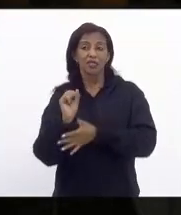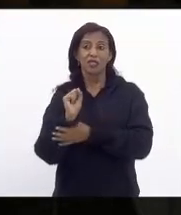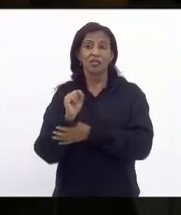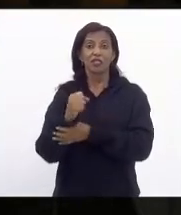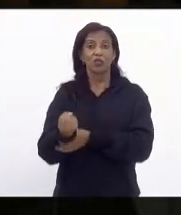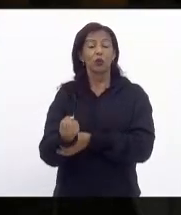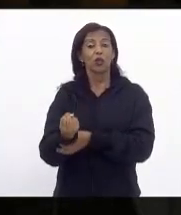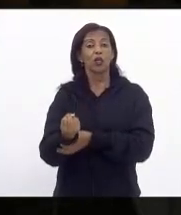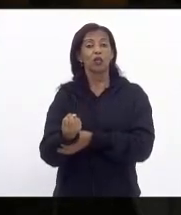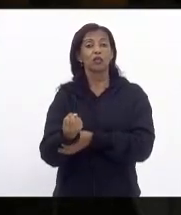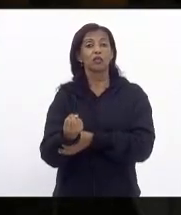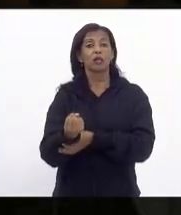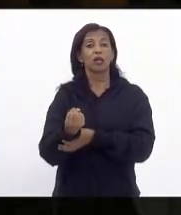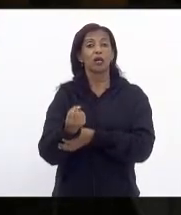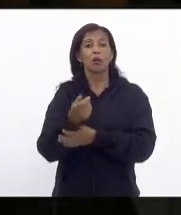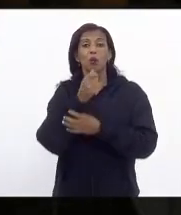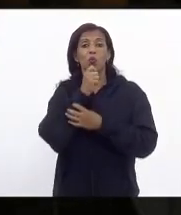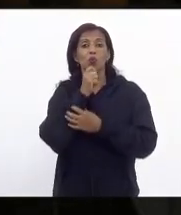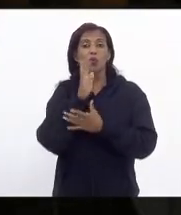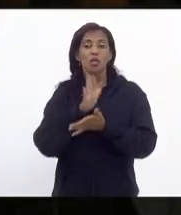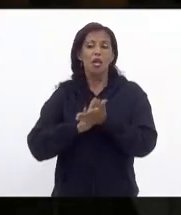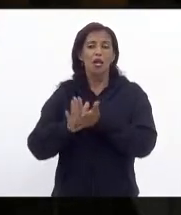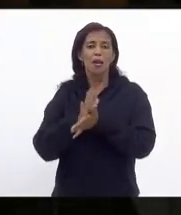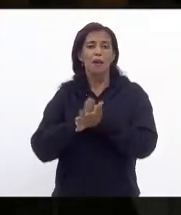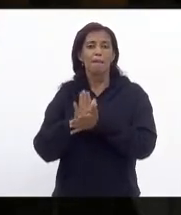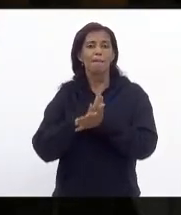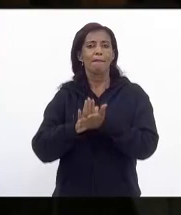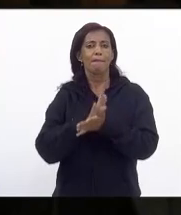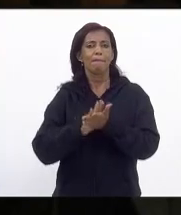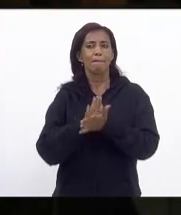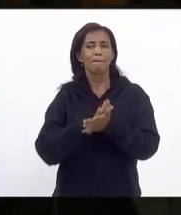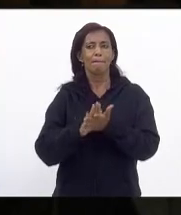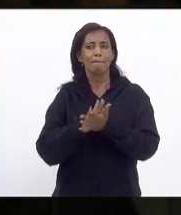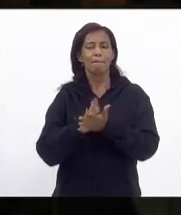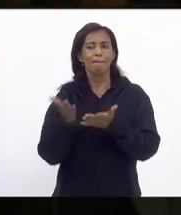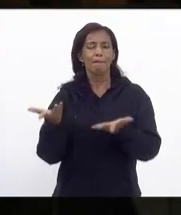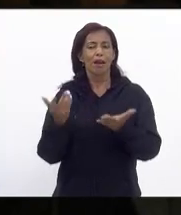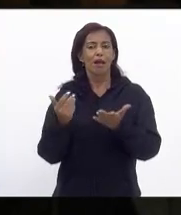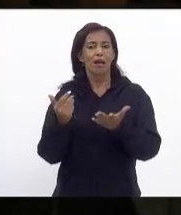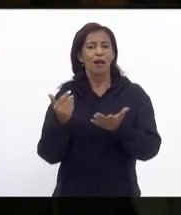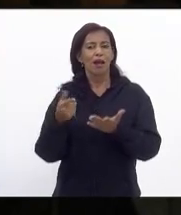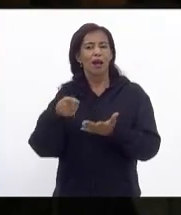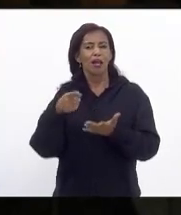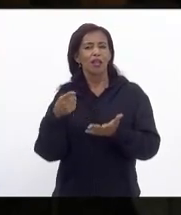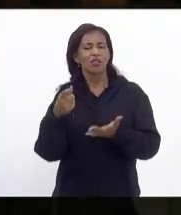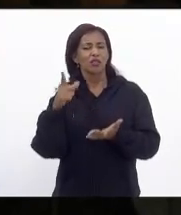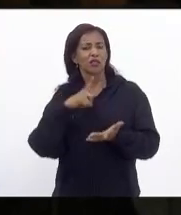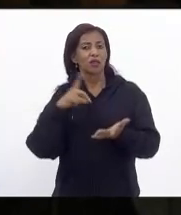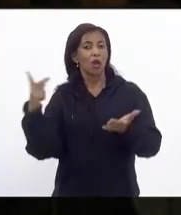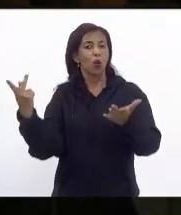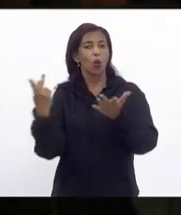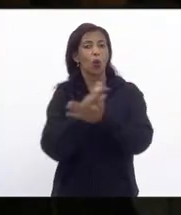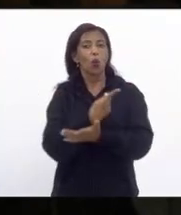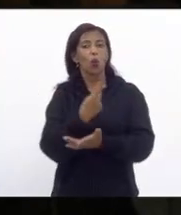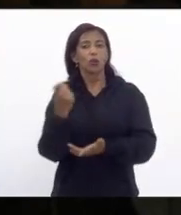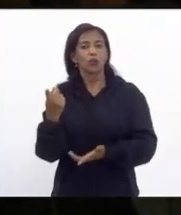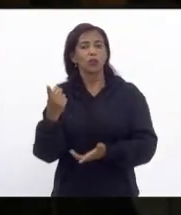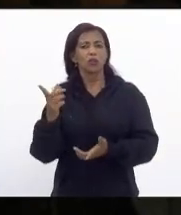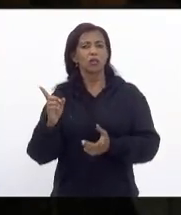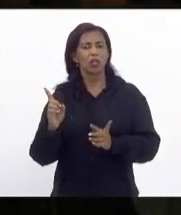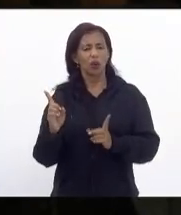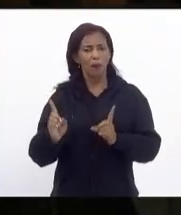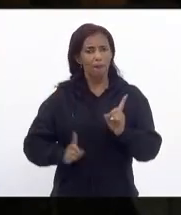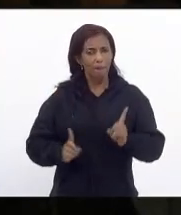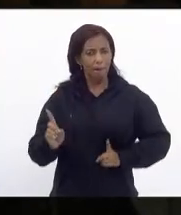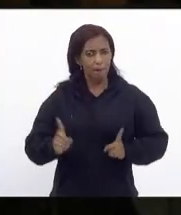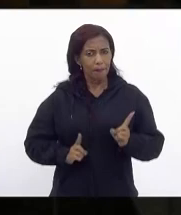para não termos mais aqueles vãos enormes que inclusive acabou causando a morte da sua prima Rafaela Albegaria foi